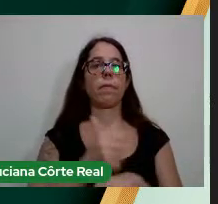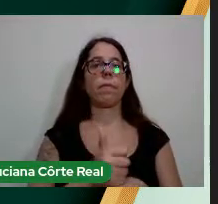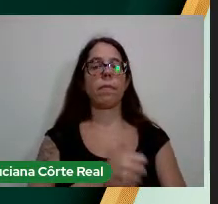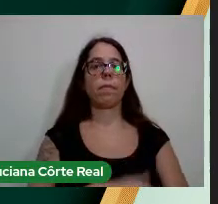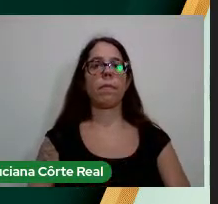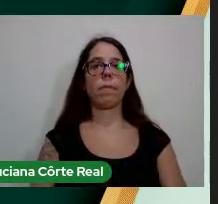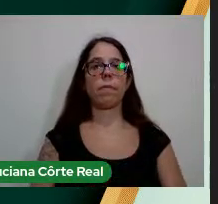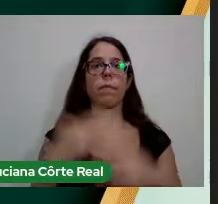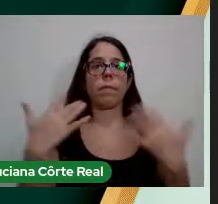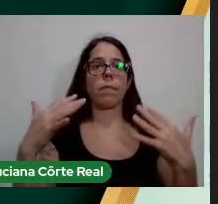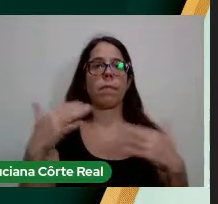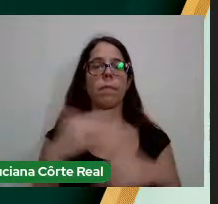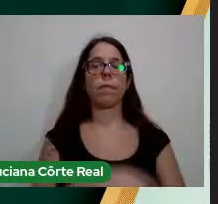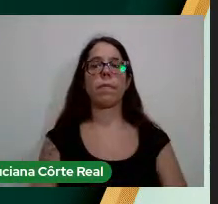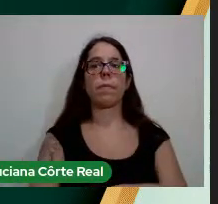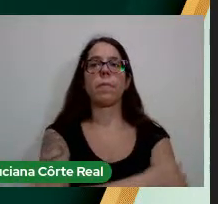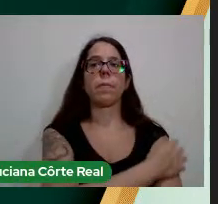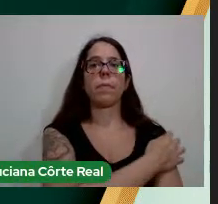Parabéns